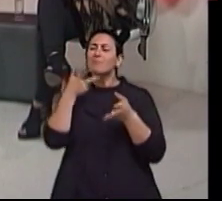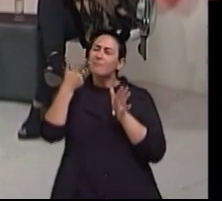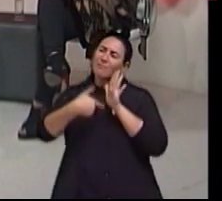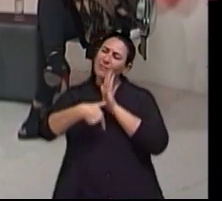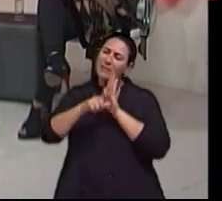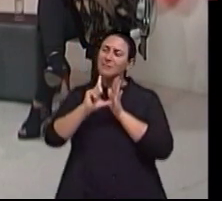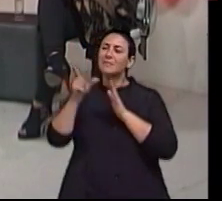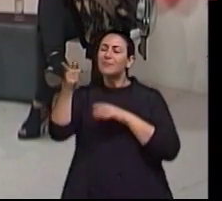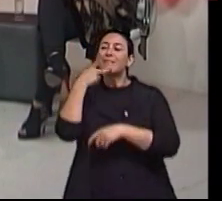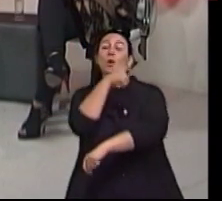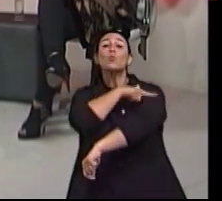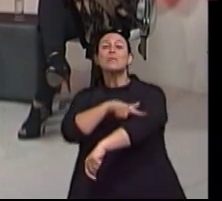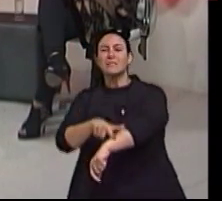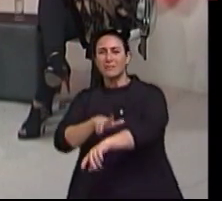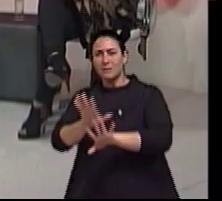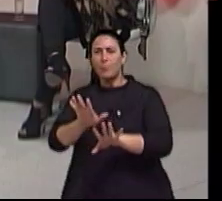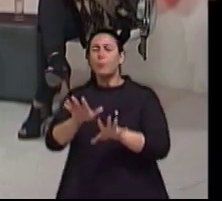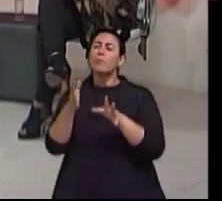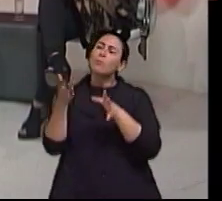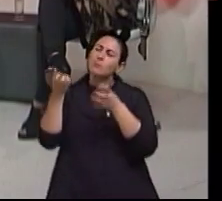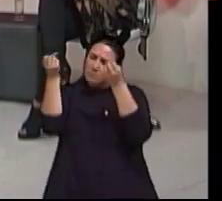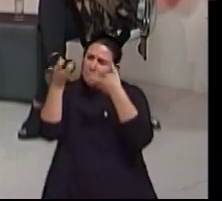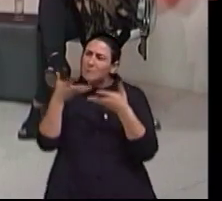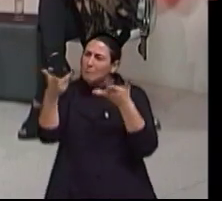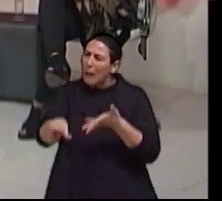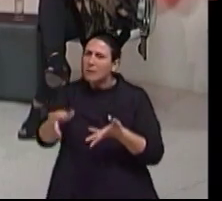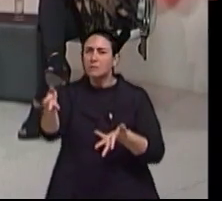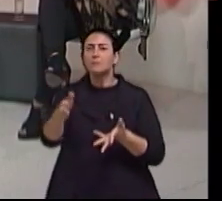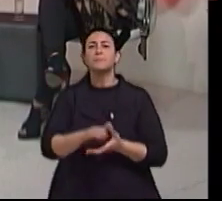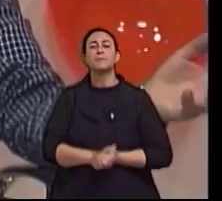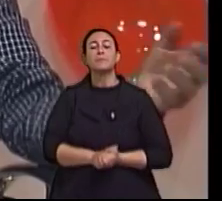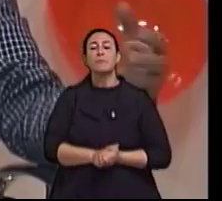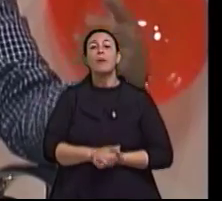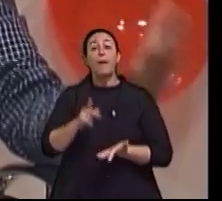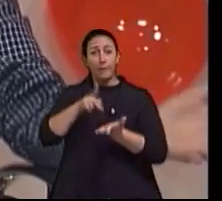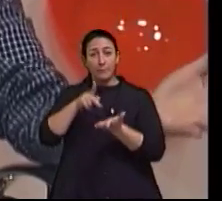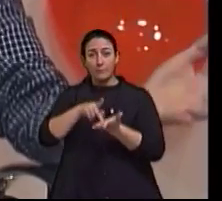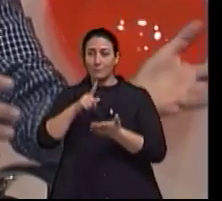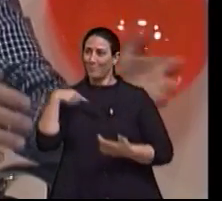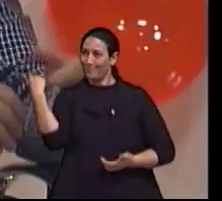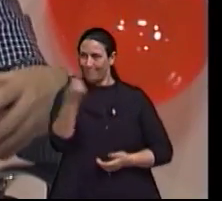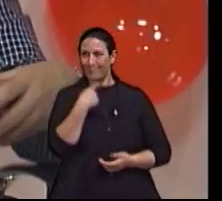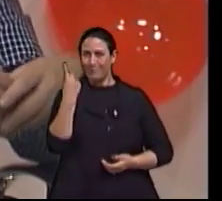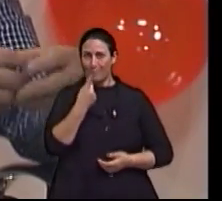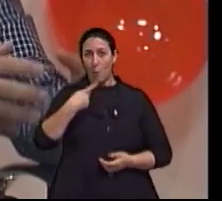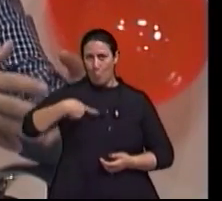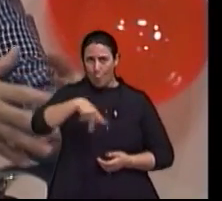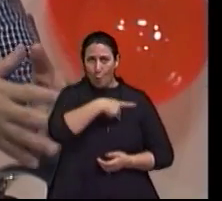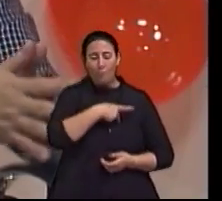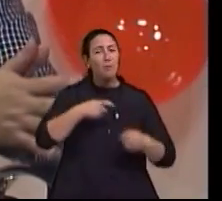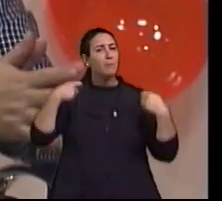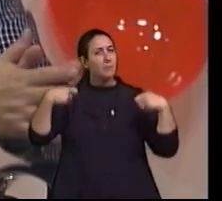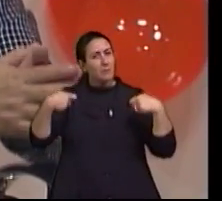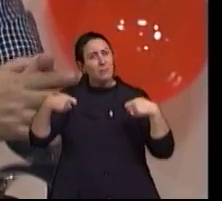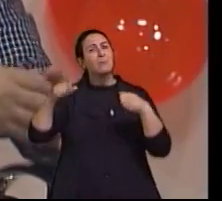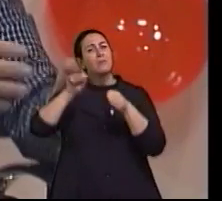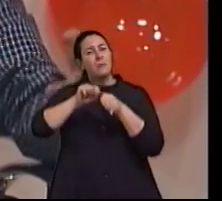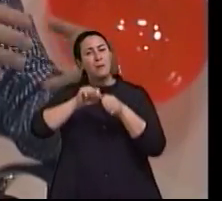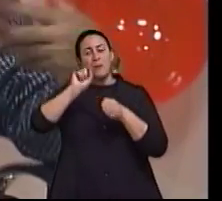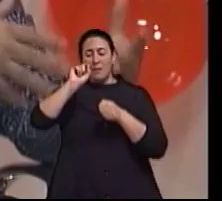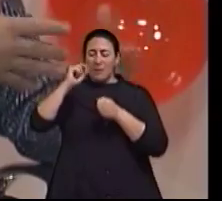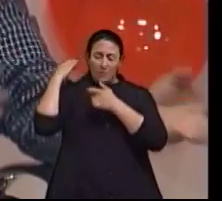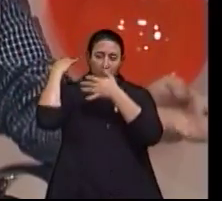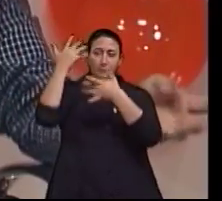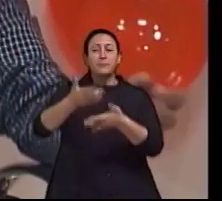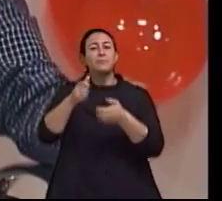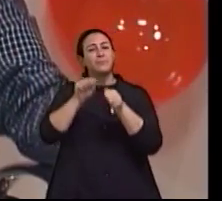intervalo ficou falando aqui? Sim, eu acho que o povo, nós temos que expor as pessoas que têm essas dificuldades,